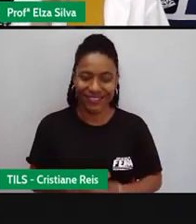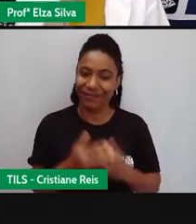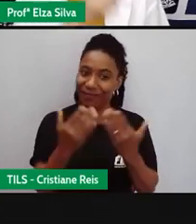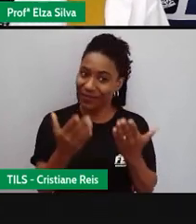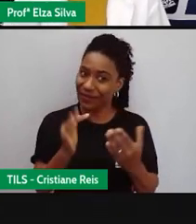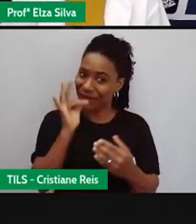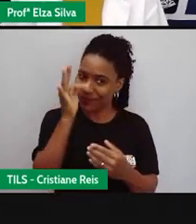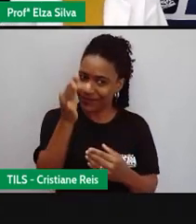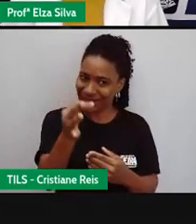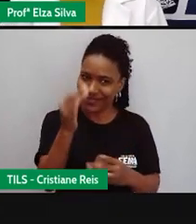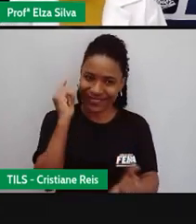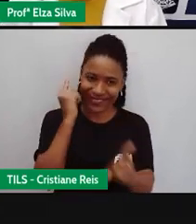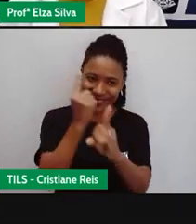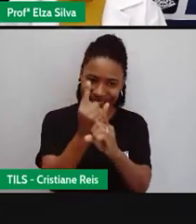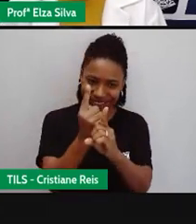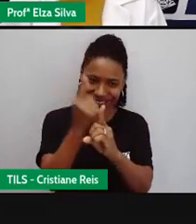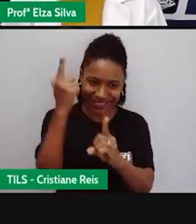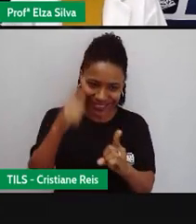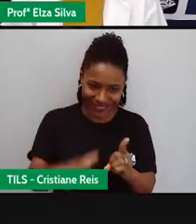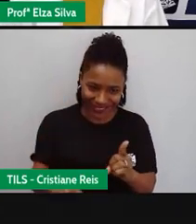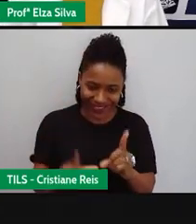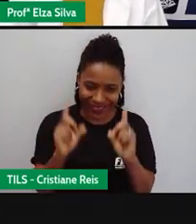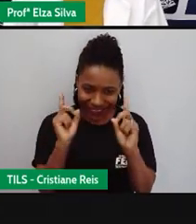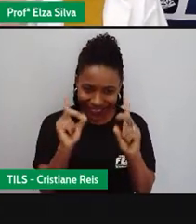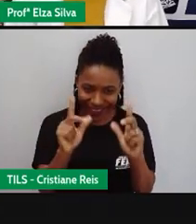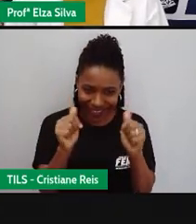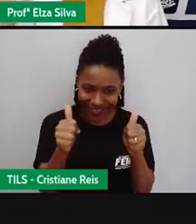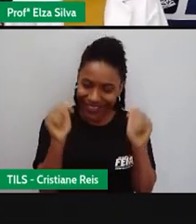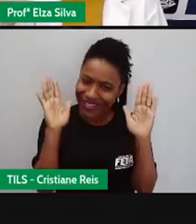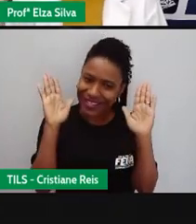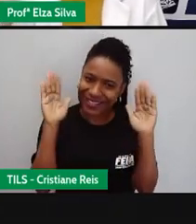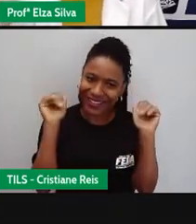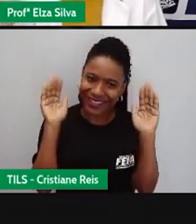ver você novamente Na próxima aula Ok? Bye!